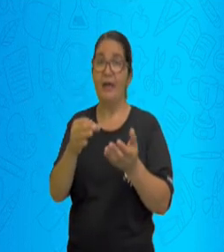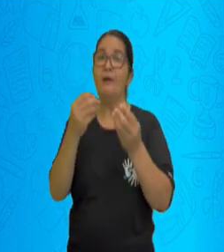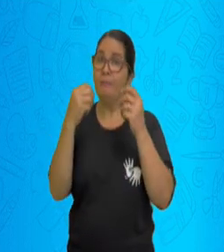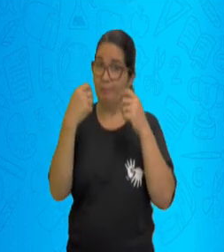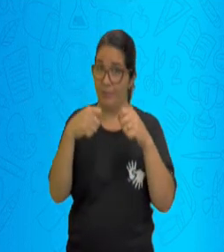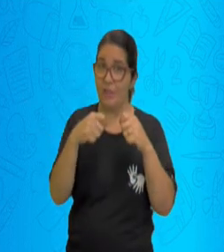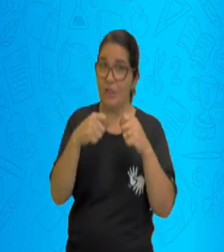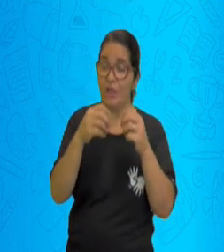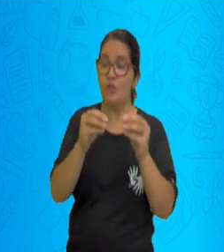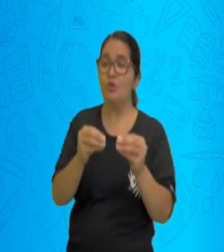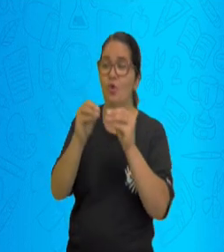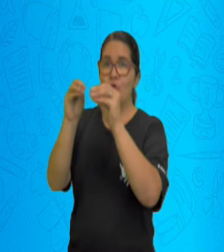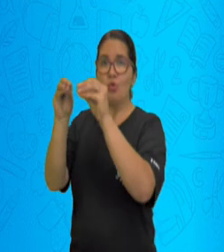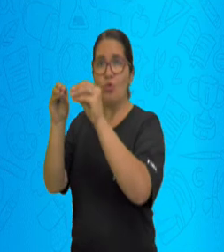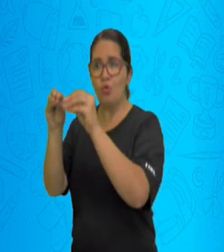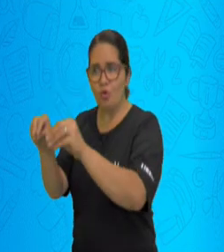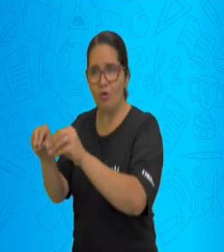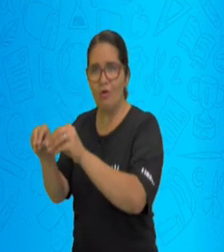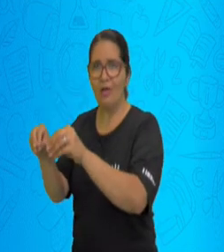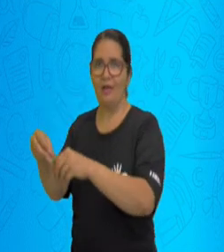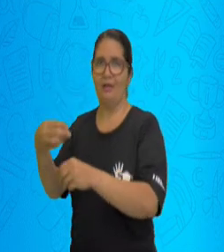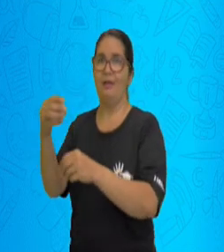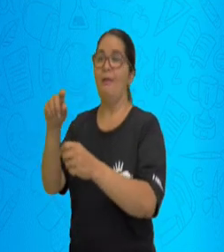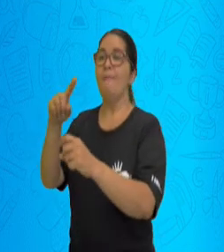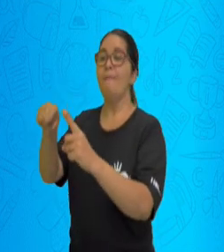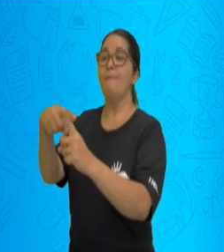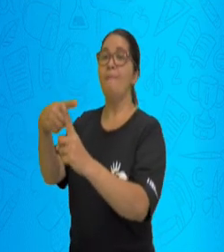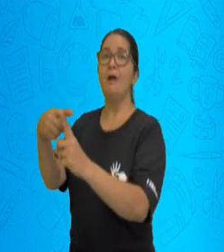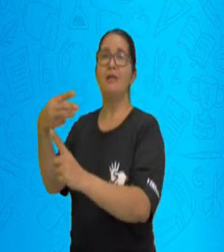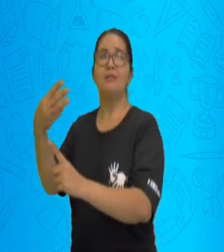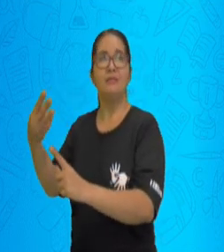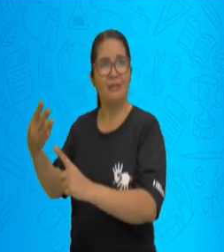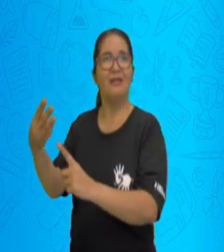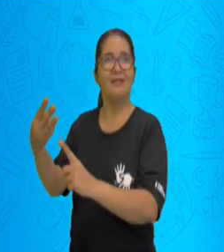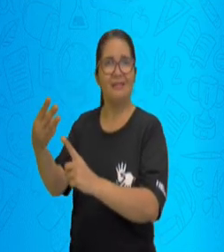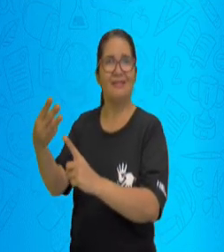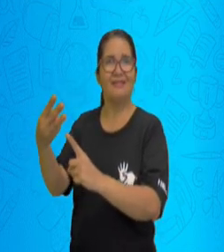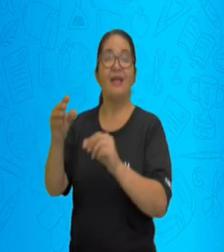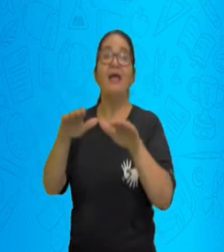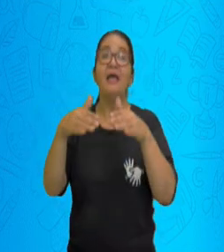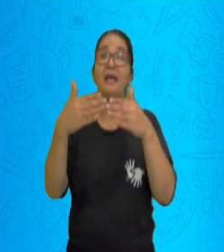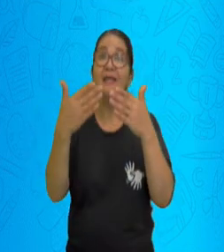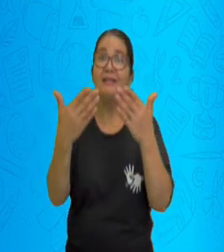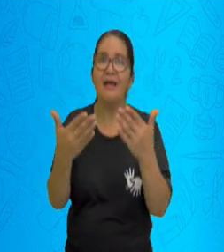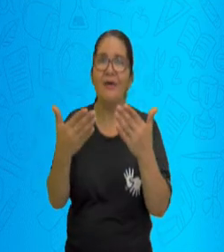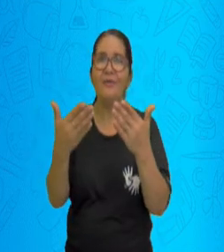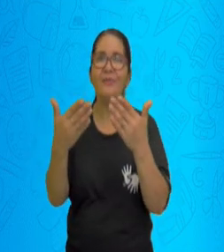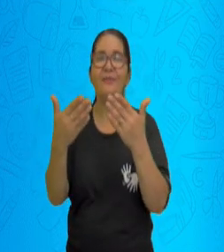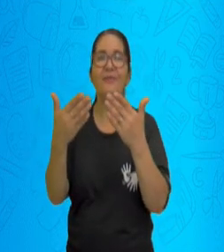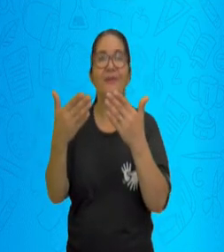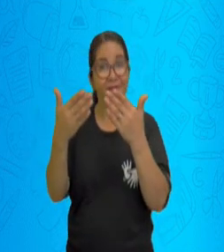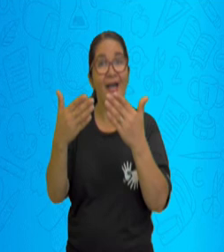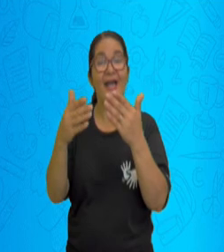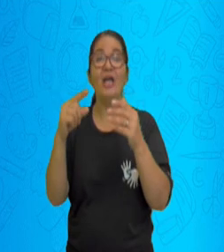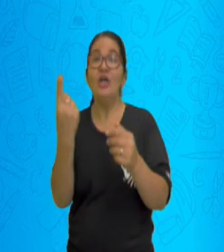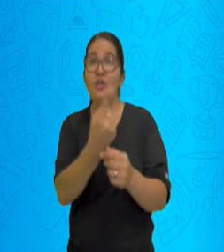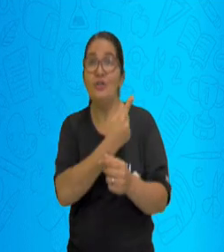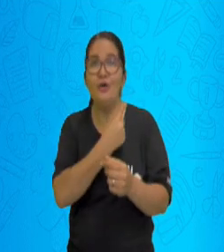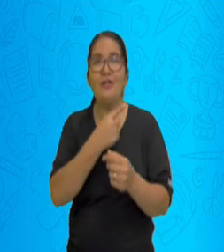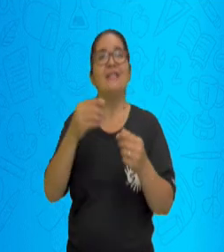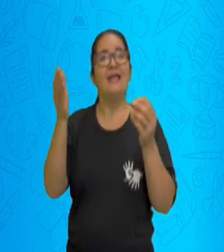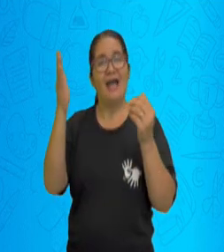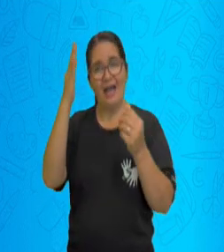bolinhas de cada lado. Então, nós descobrimos aqui que 7 mais 3, que é o número que nós precisávamos